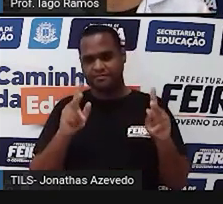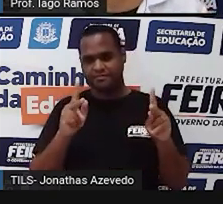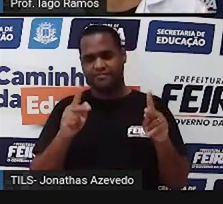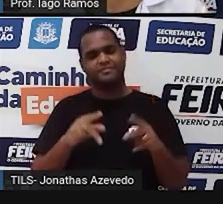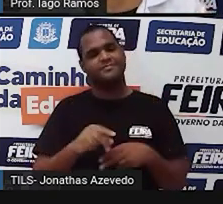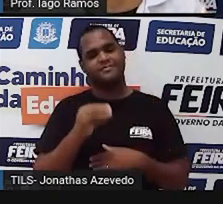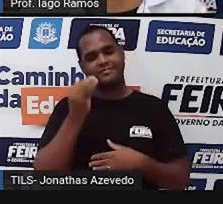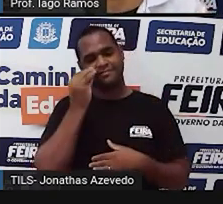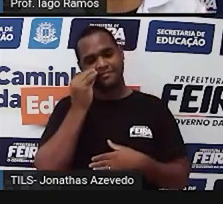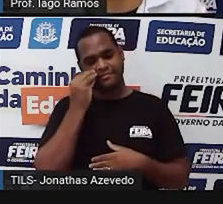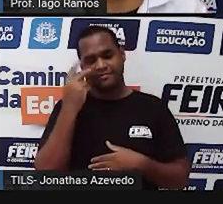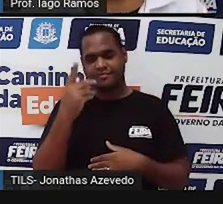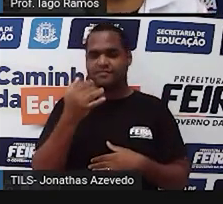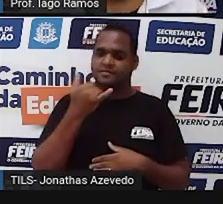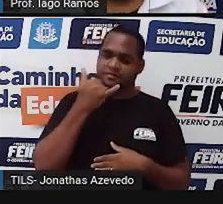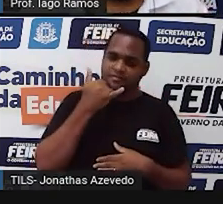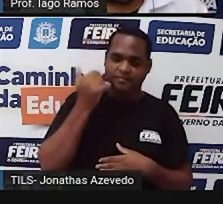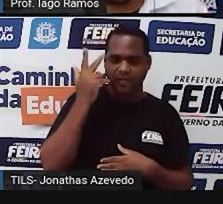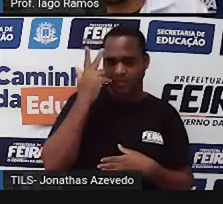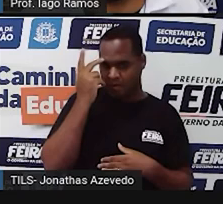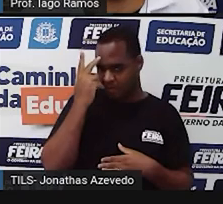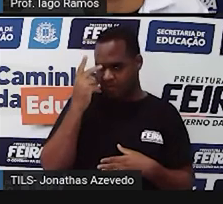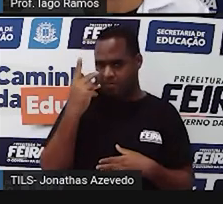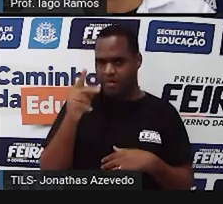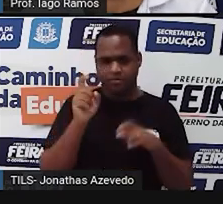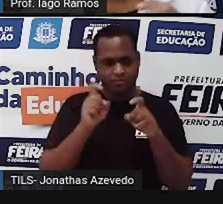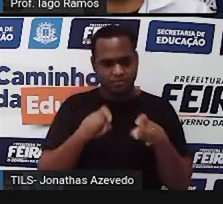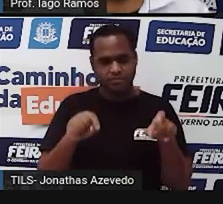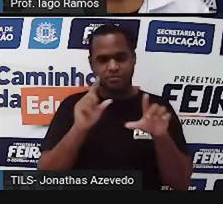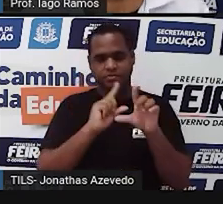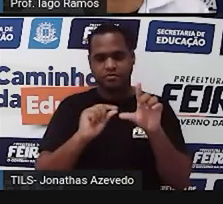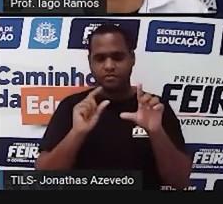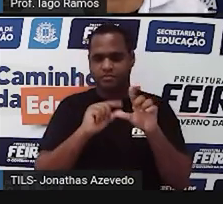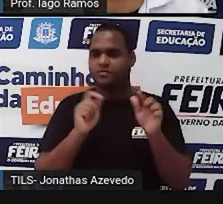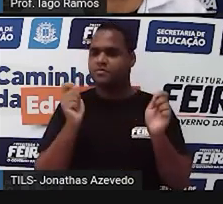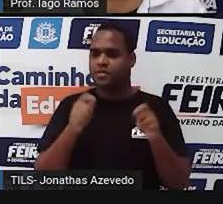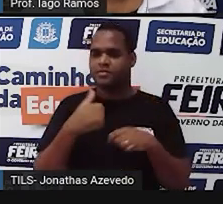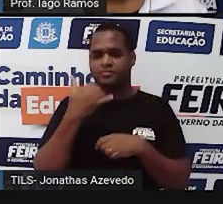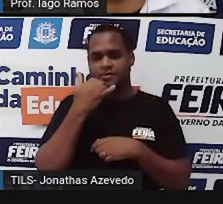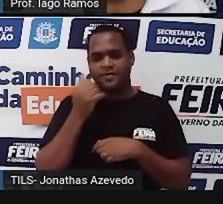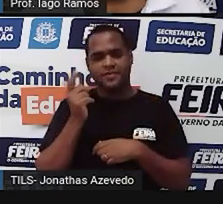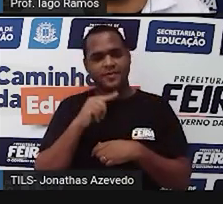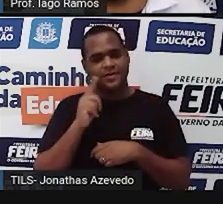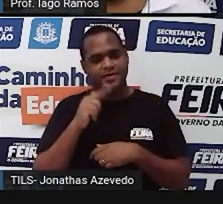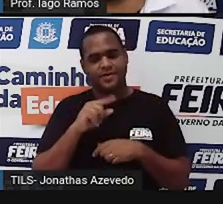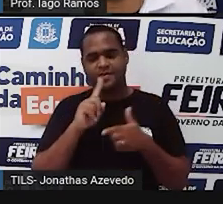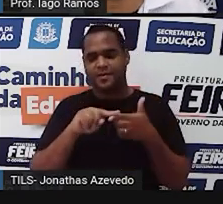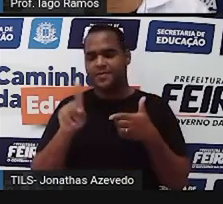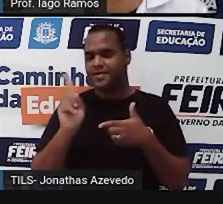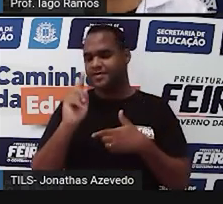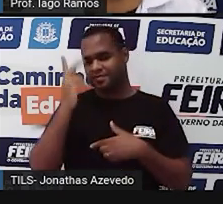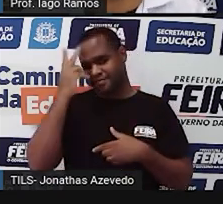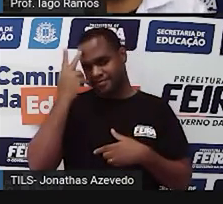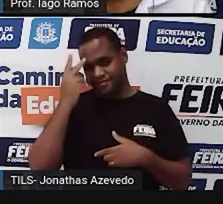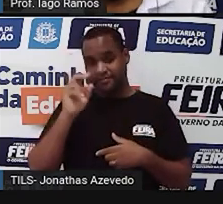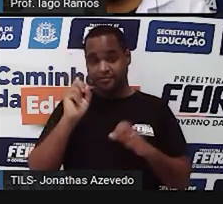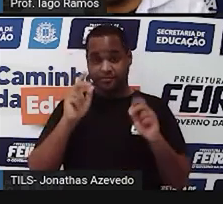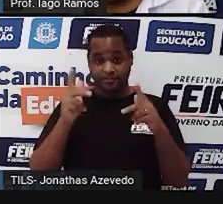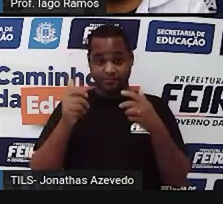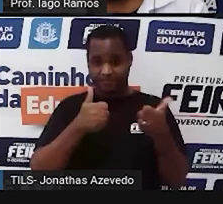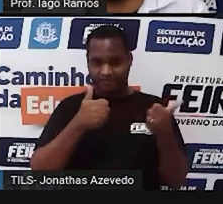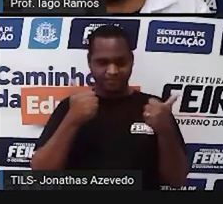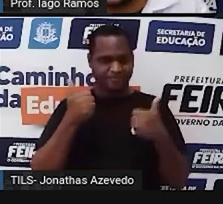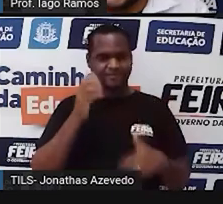Funciona pelo celular tranquilo, você pode clicar no link, vai abrir no seu celular sem problema. Beleza?